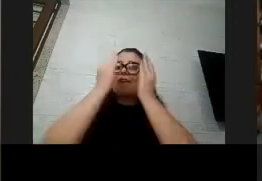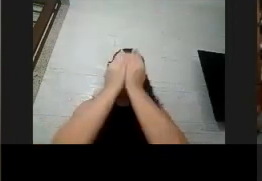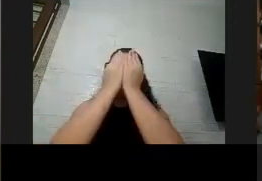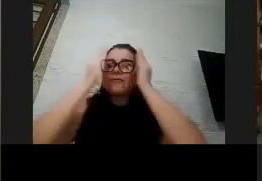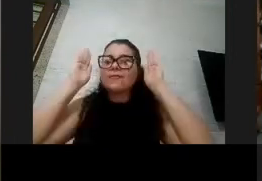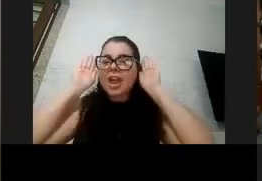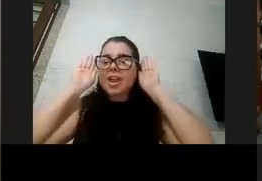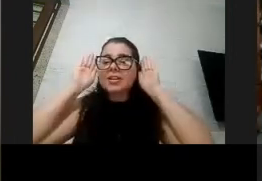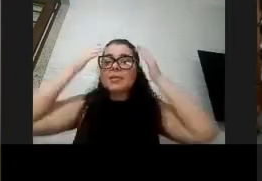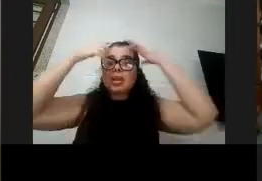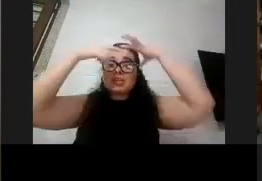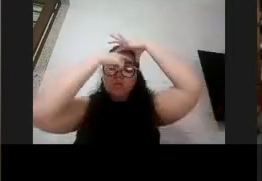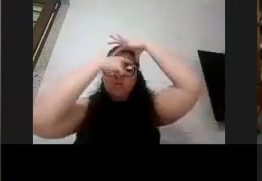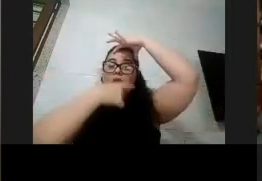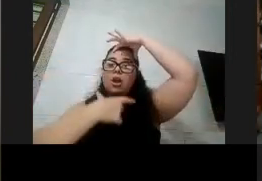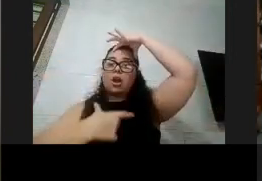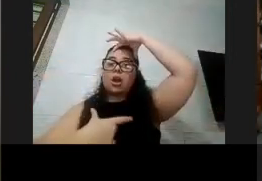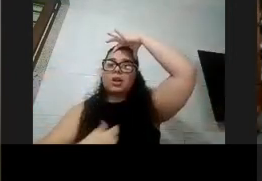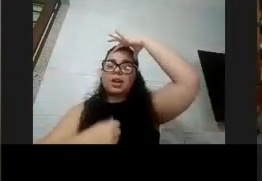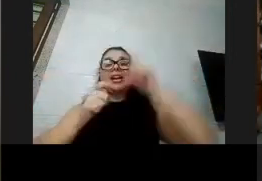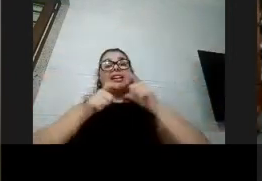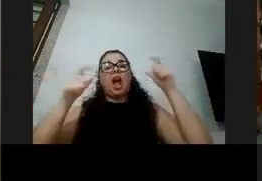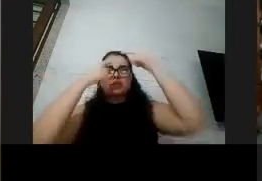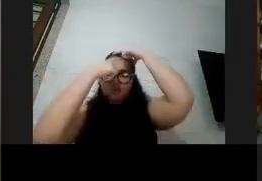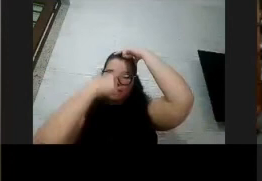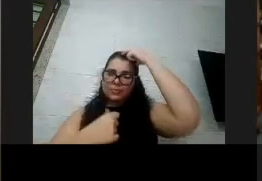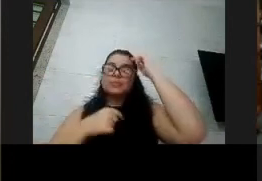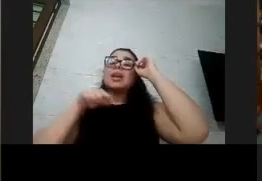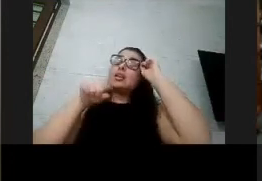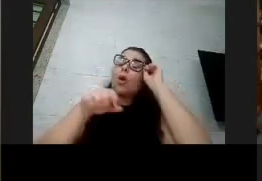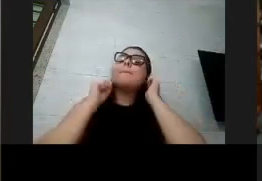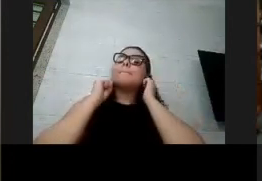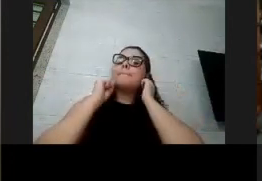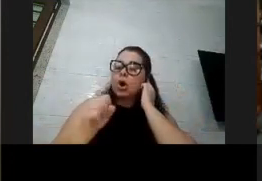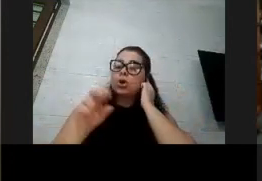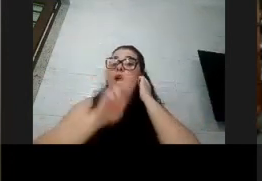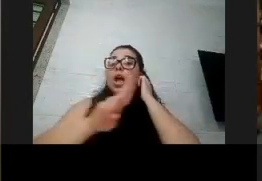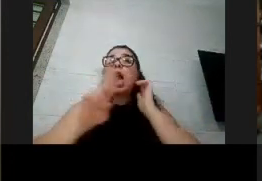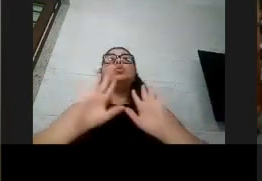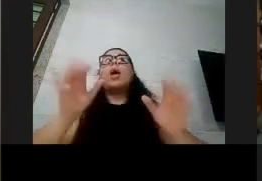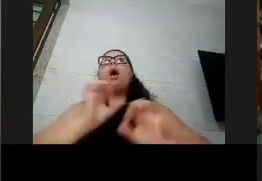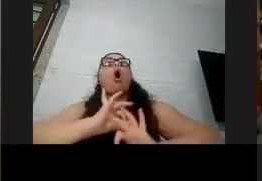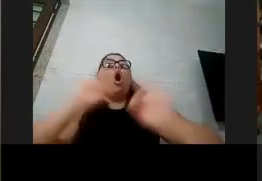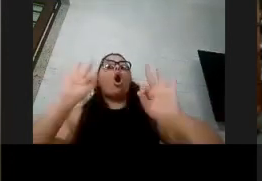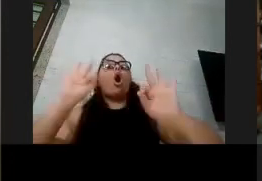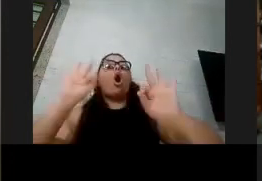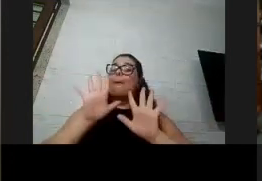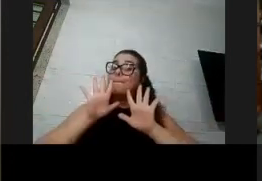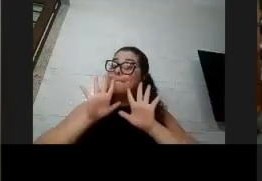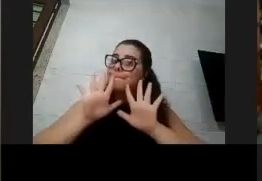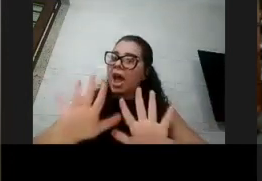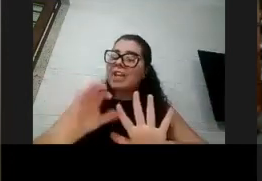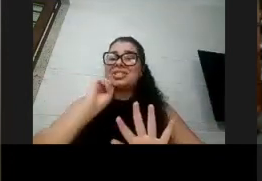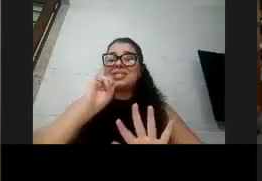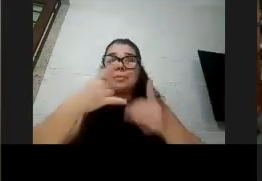essas partículas por baixo então uma maneira não é ideal mas para ele estar